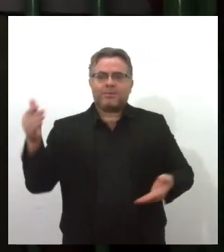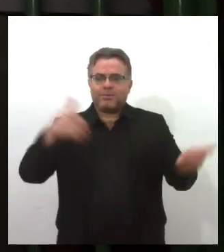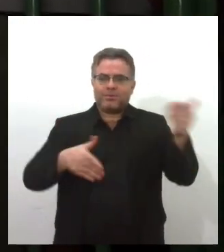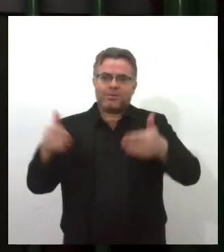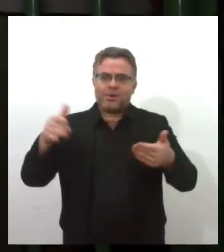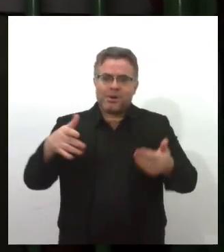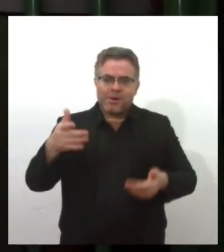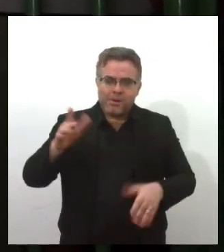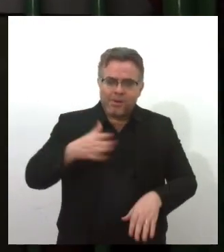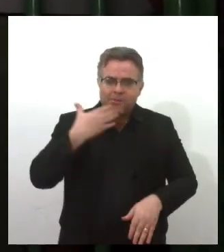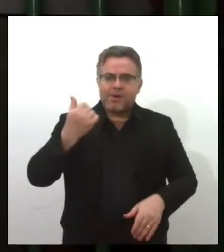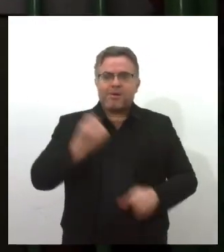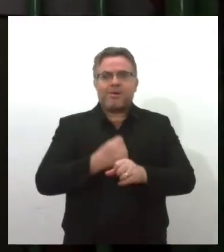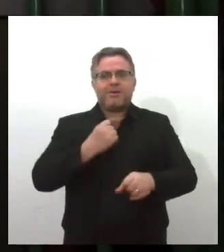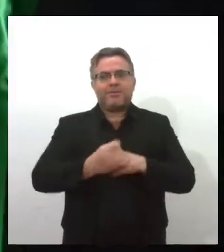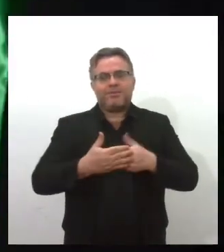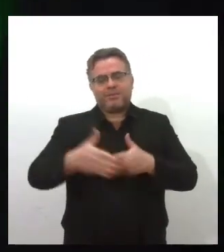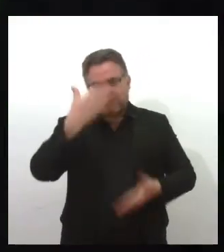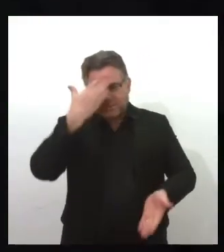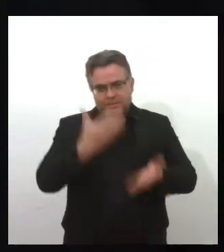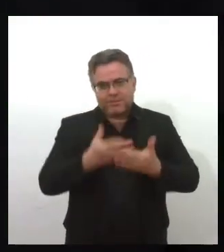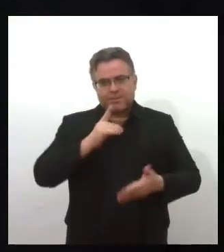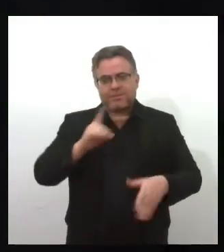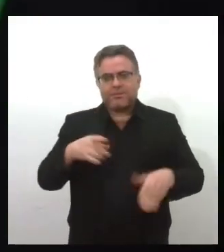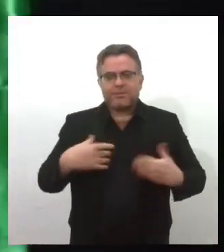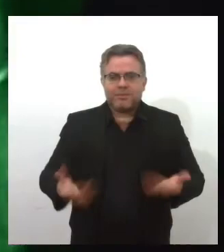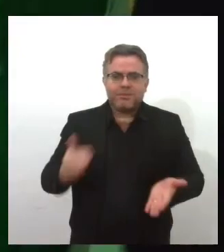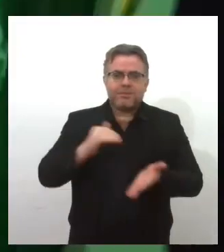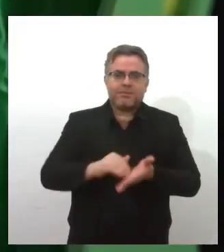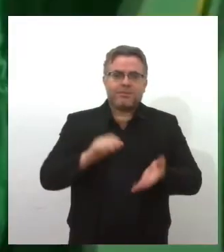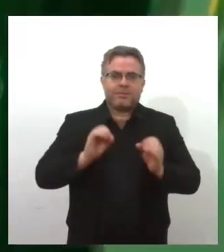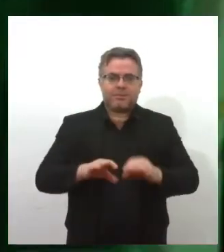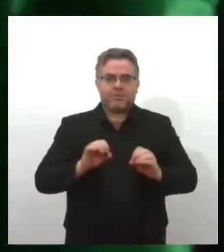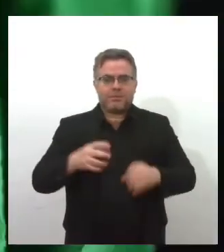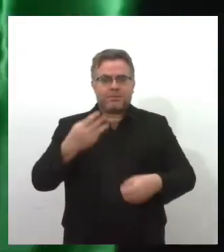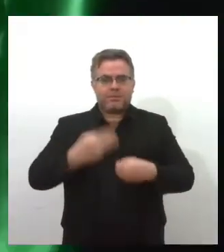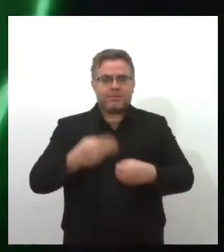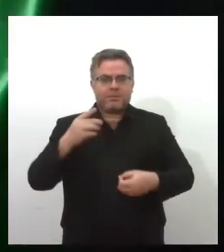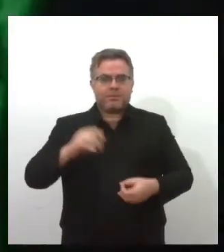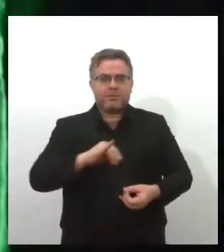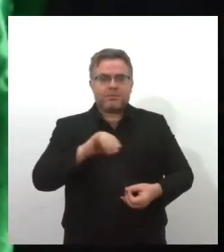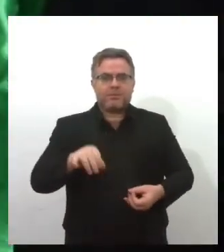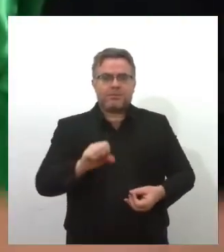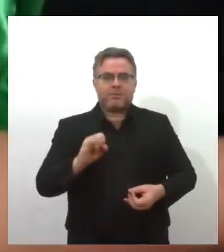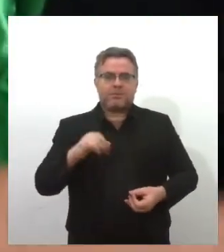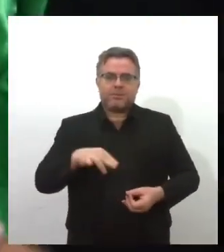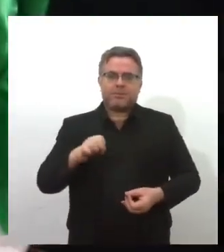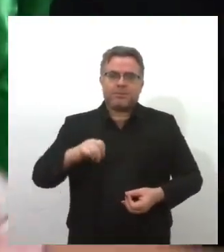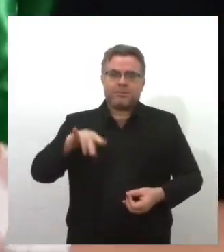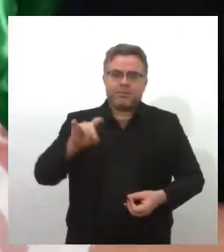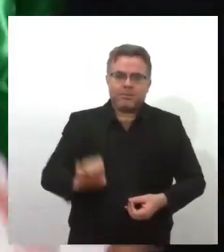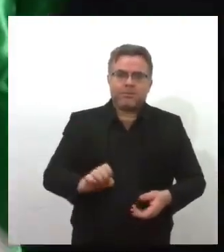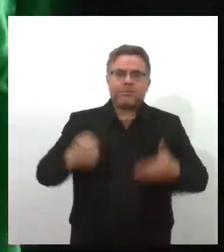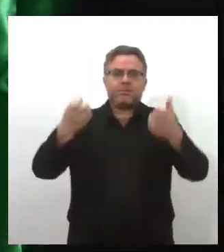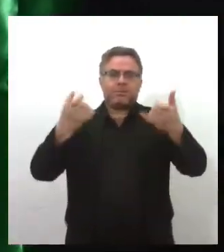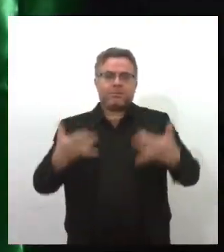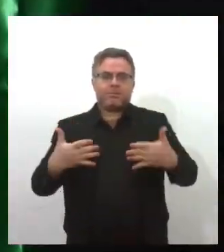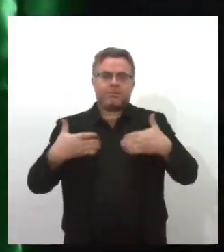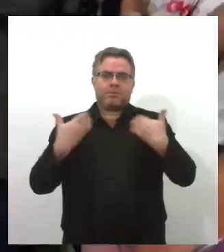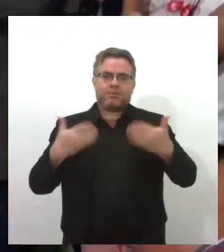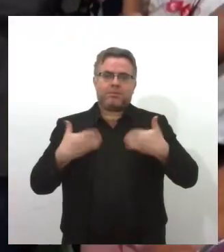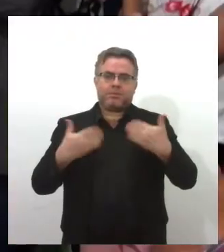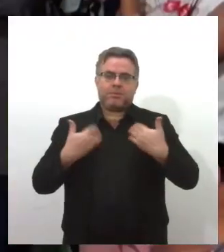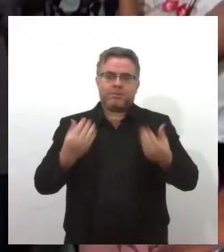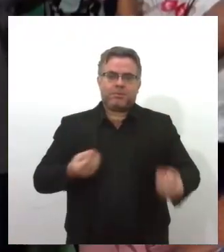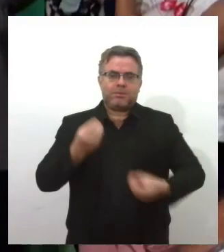diversas obras pela frente, com fé em Deus. A Secretária de Educação do município, Josineide Oliveira Alves, falou da alegria em receber